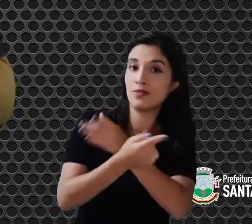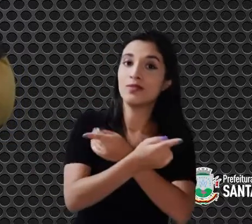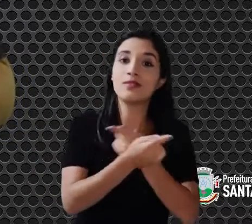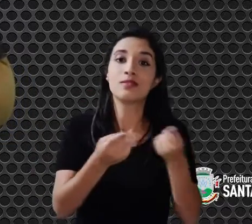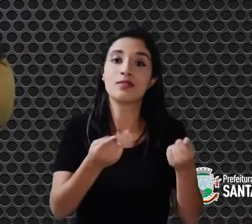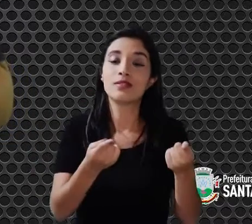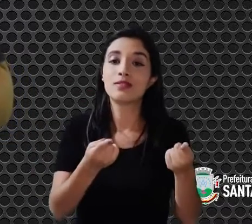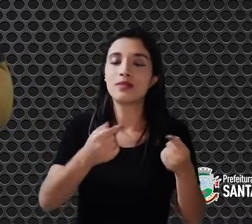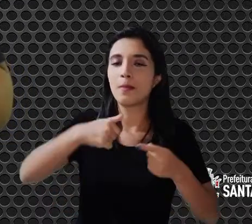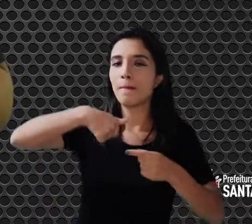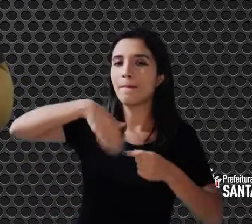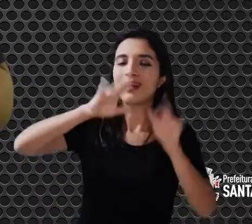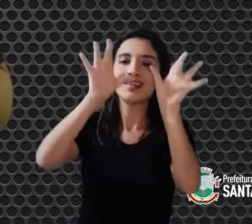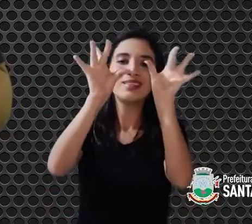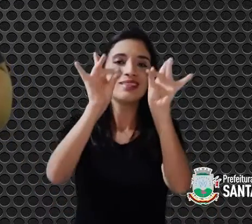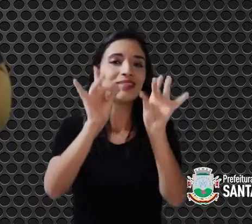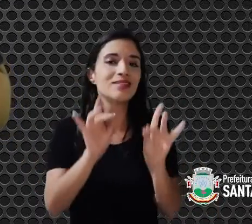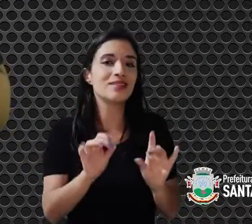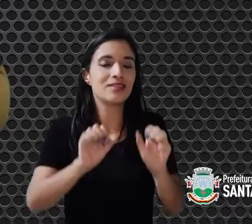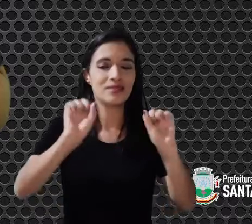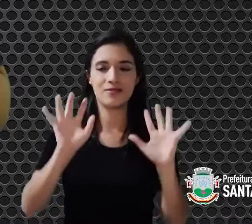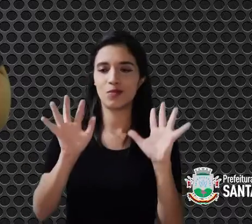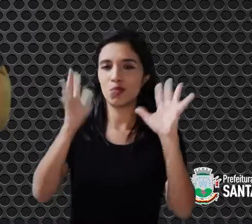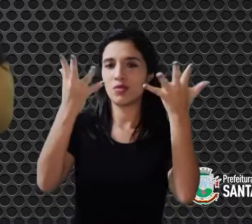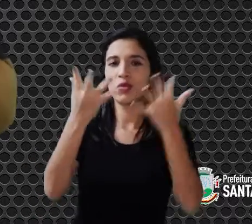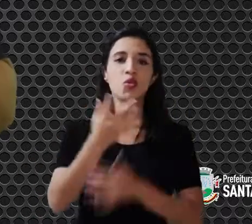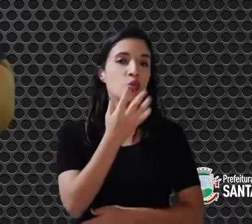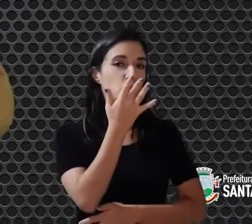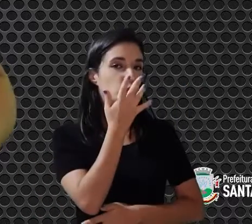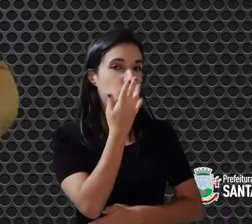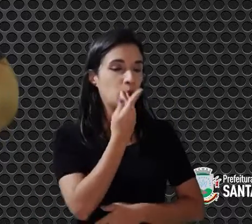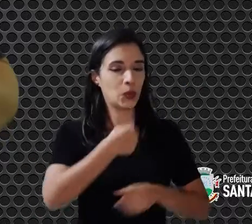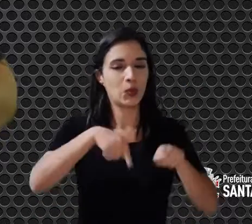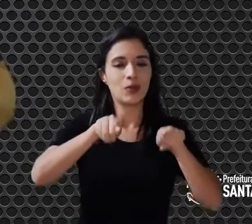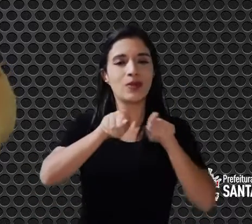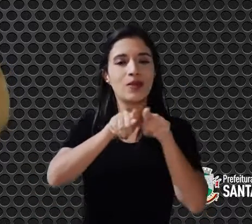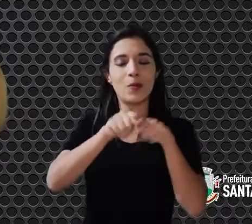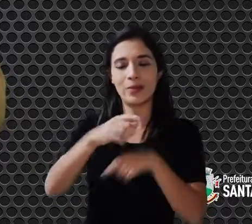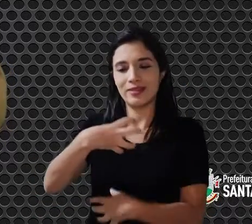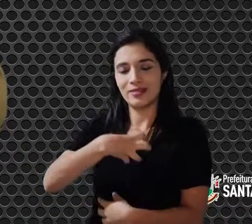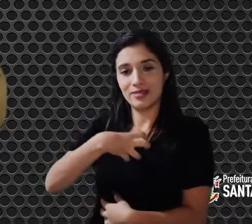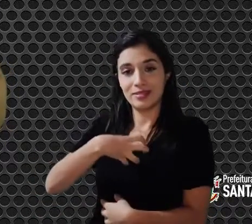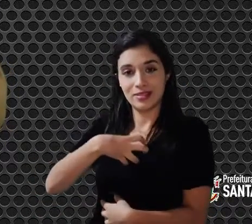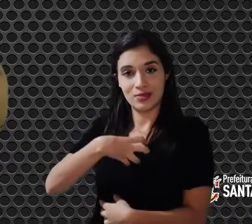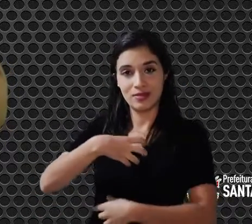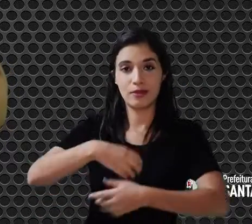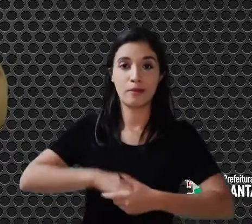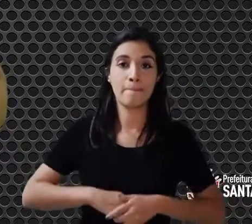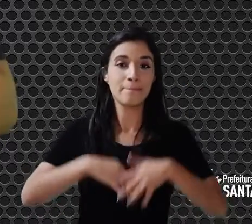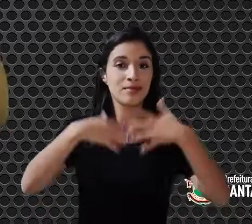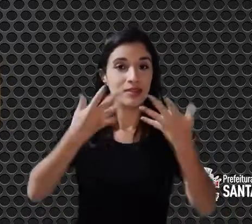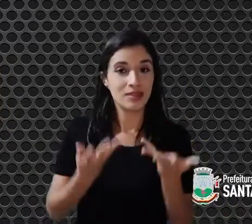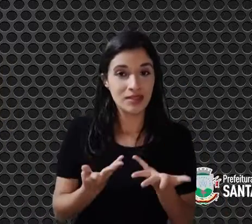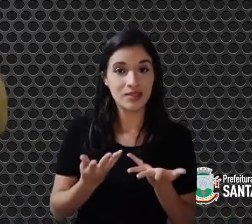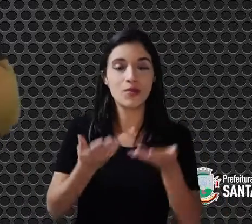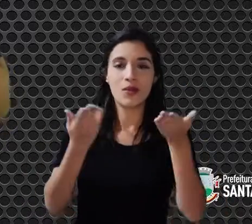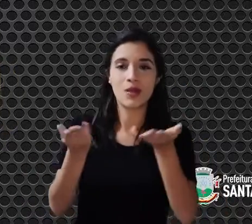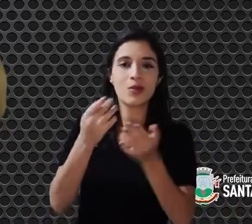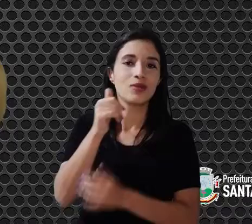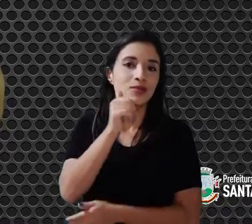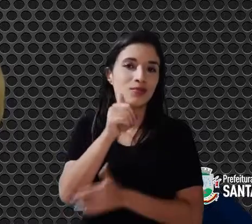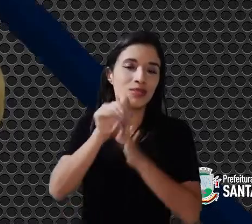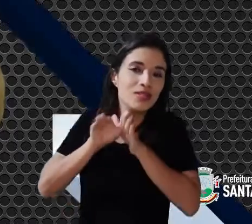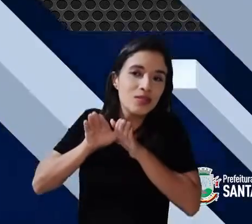vocês um pouco mais deste espetáculo de cores e sensações. Então, é com